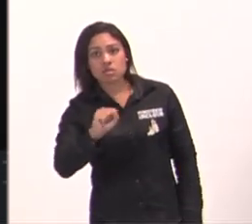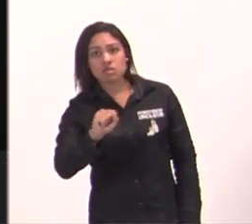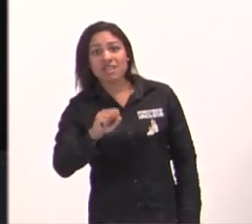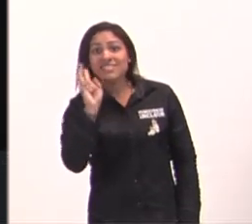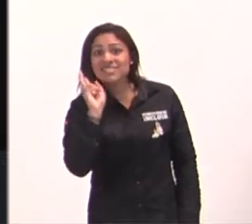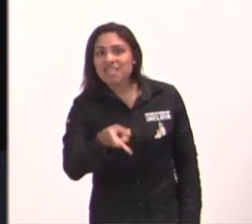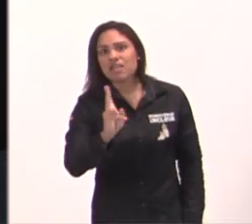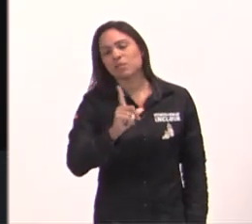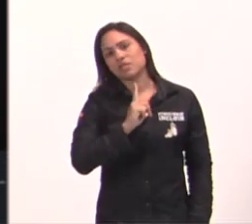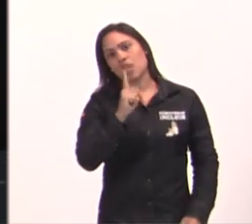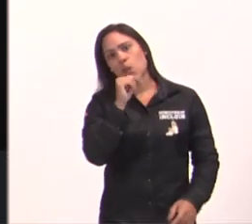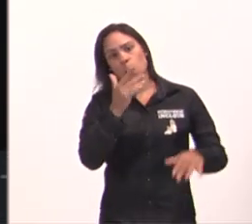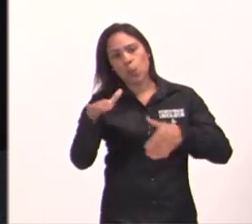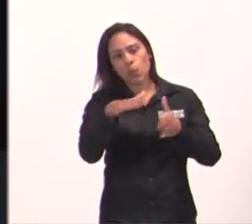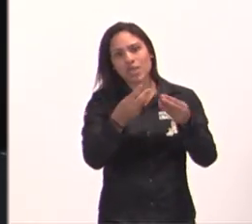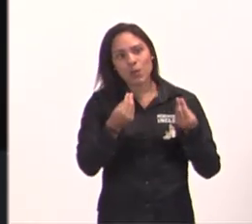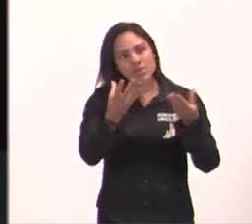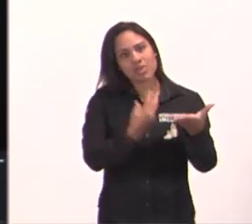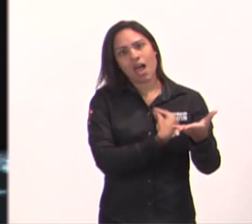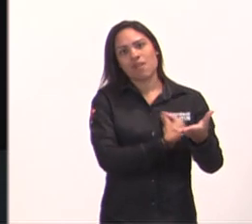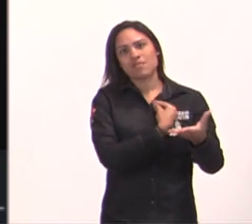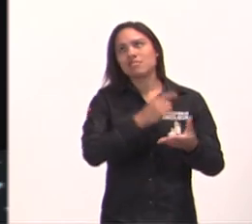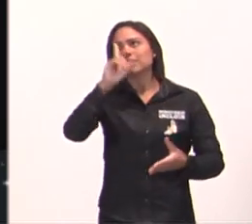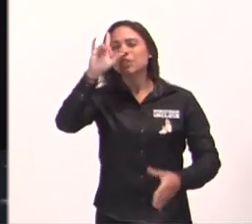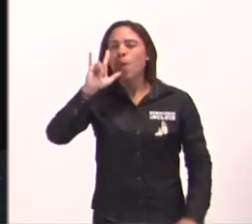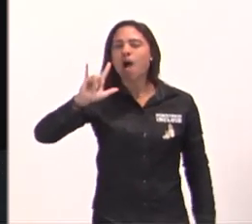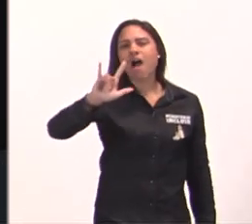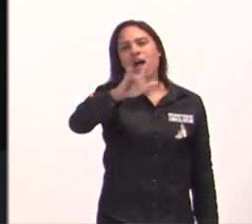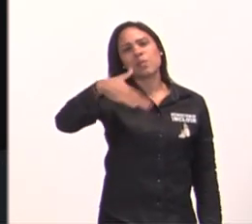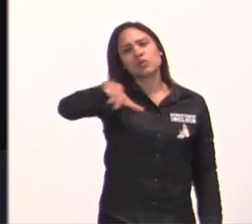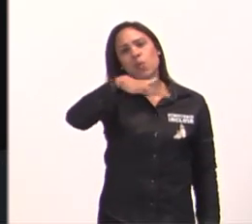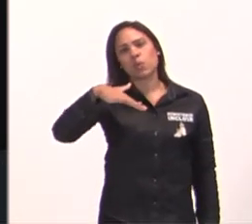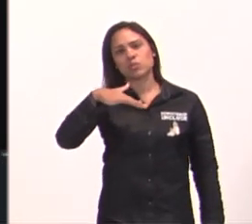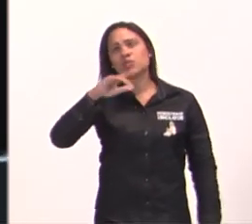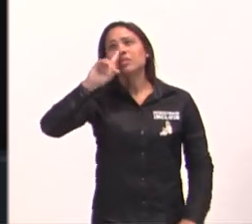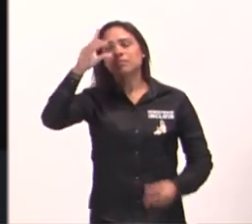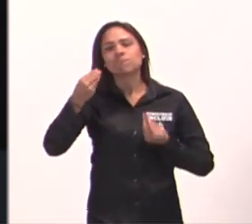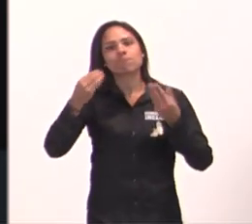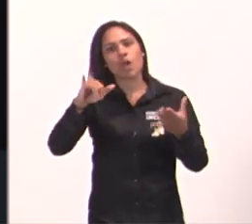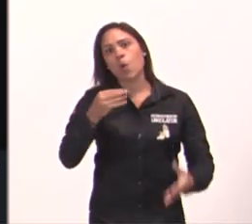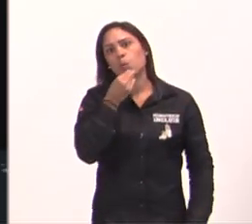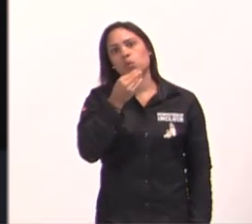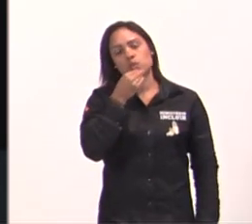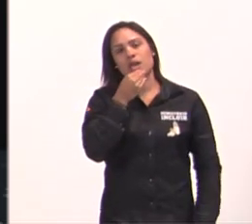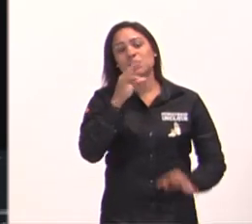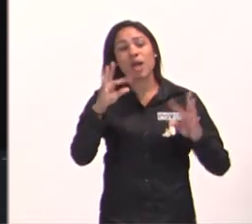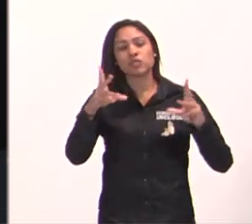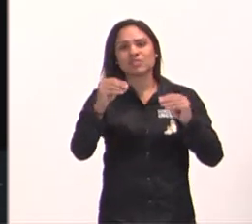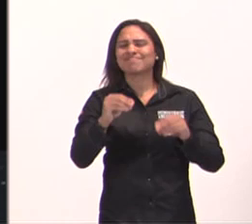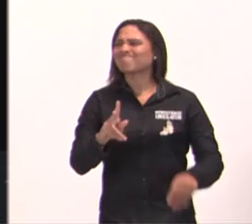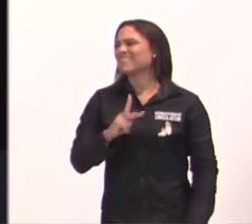Deus ama as pessoas, Deus dá oportunidade para todos, pastor, conheço uma pessoa que nasceu numa falência danada, com maior